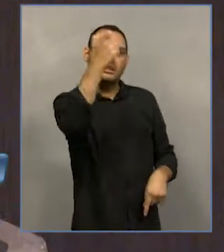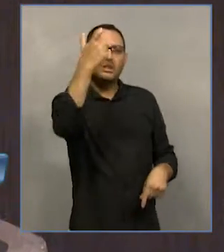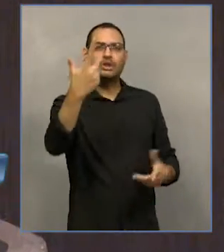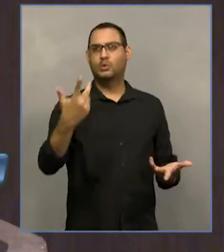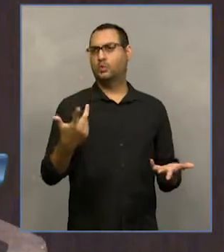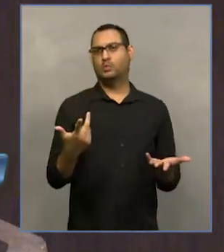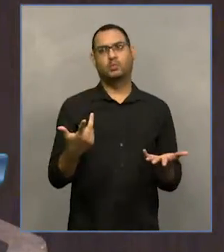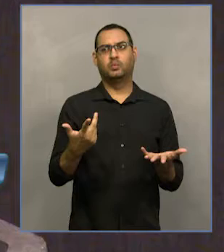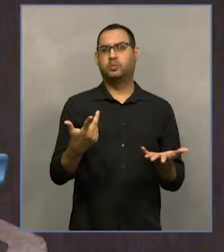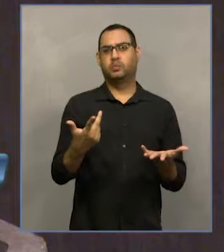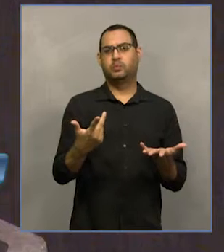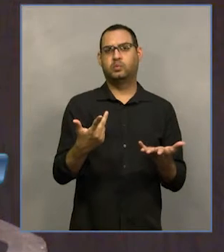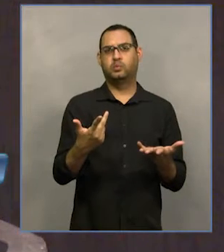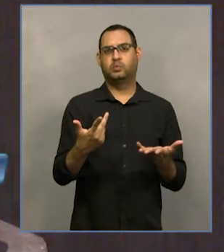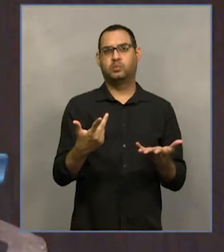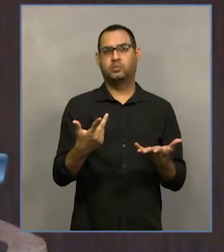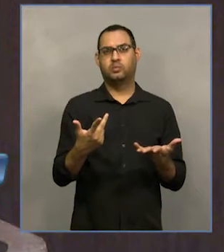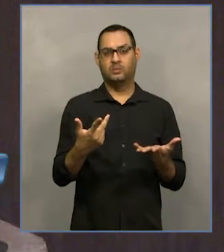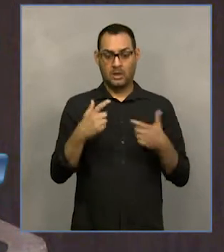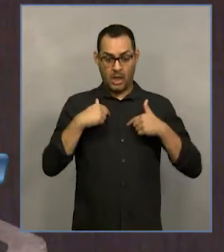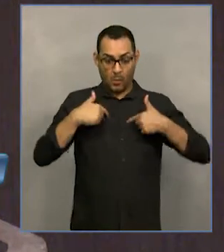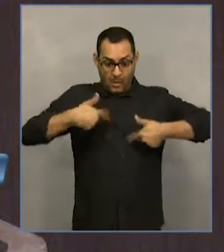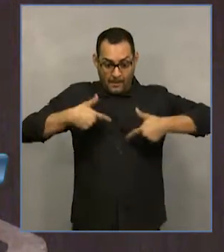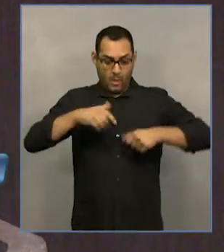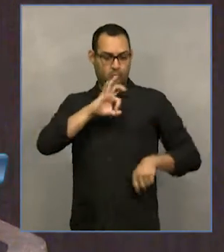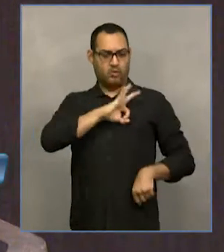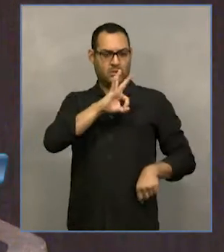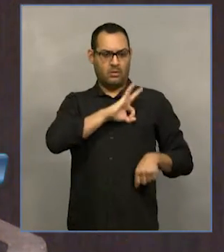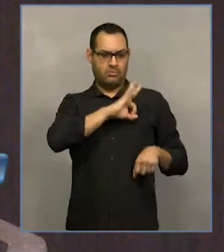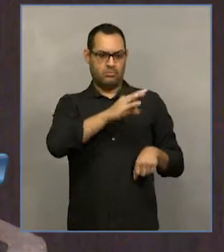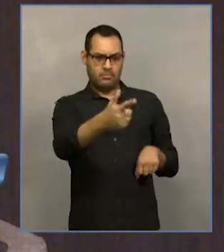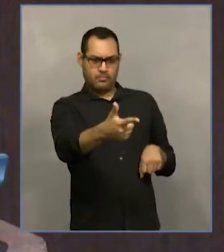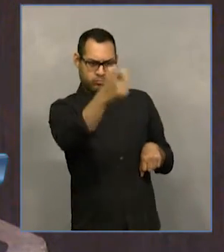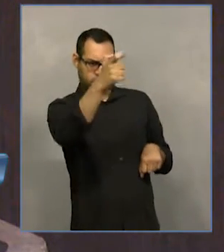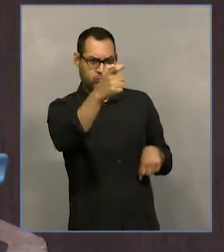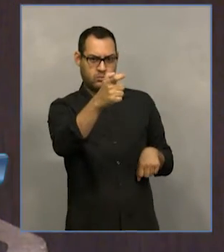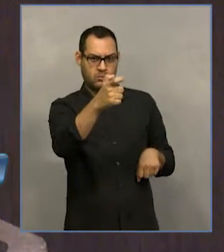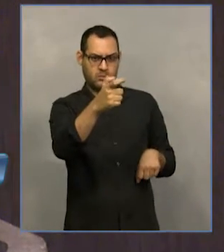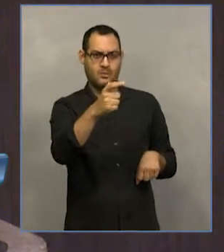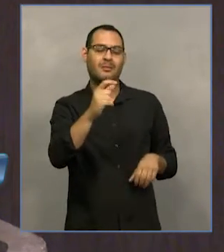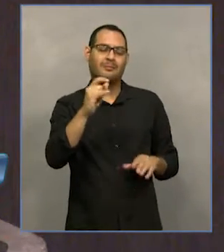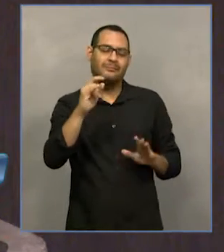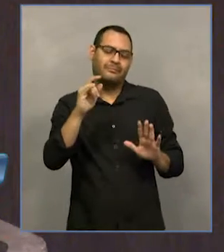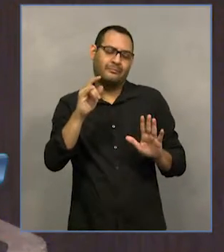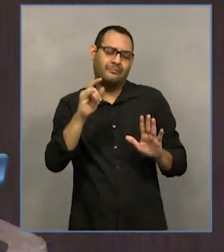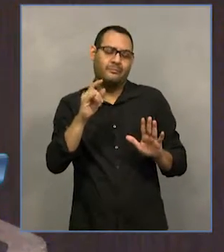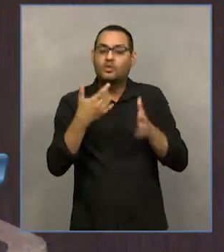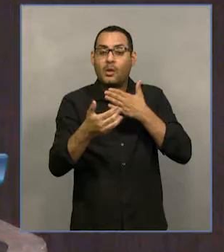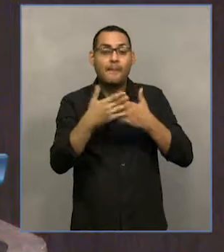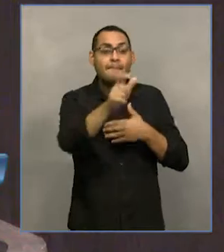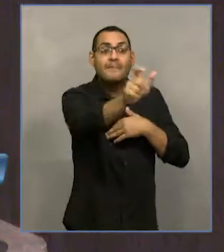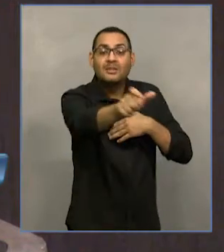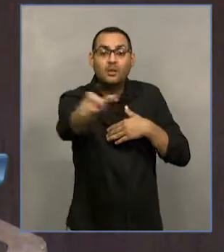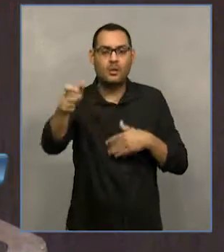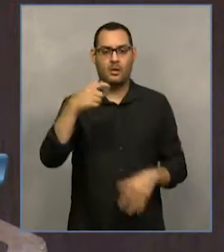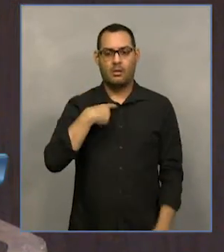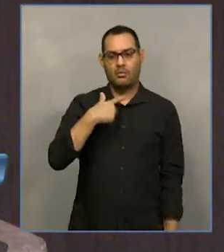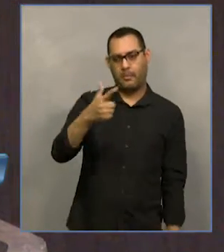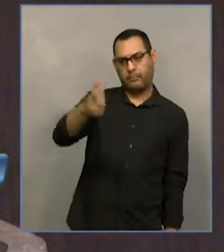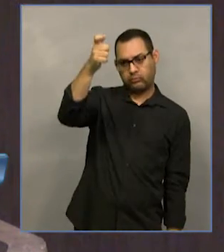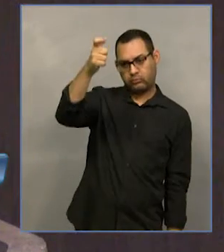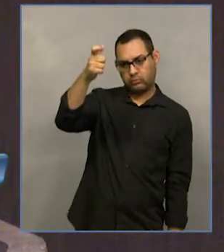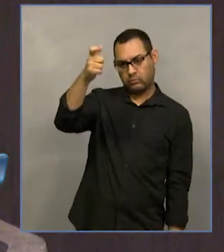em missão, assassinatos de civis em missão sejam